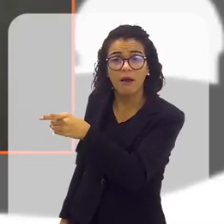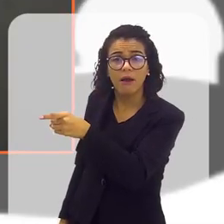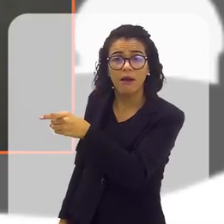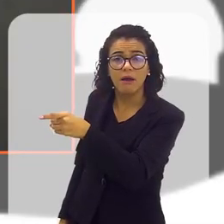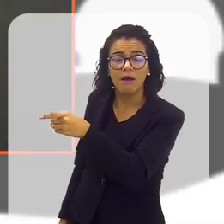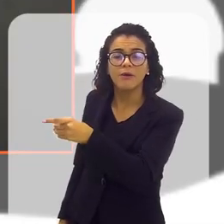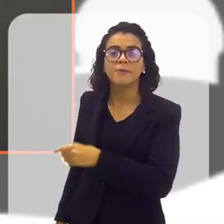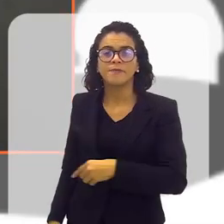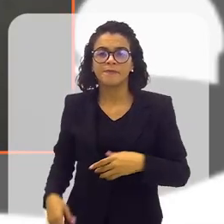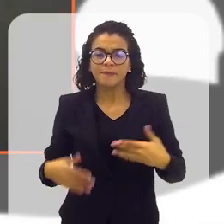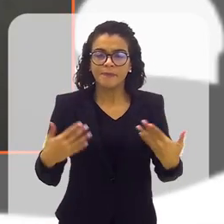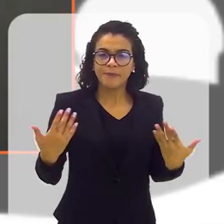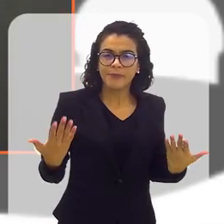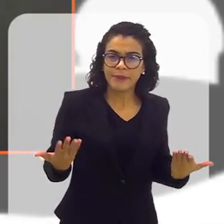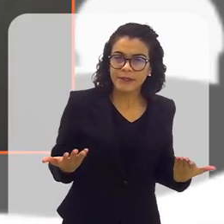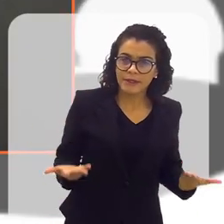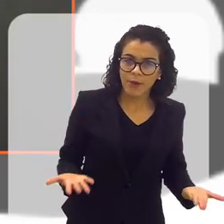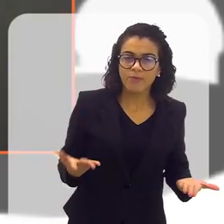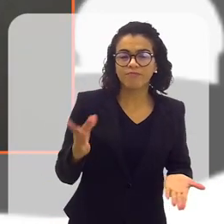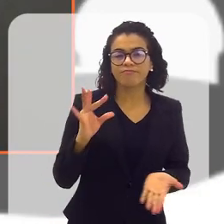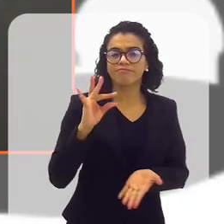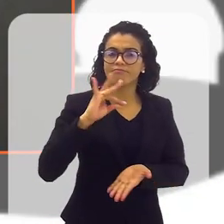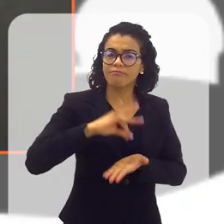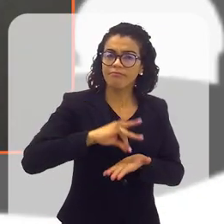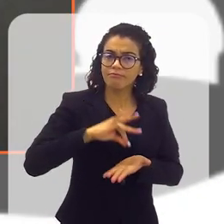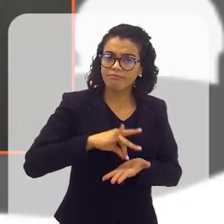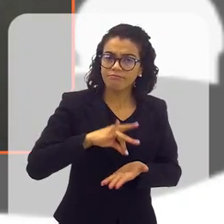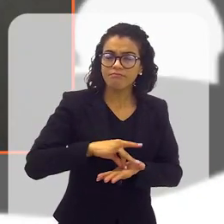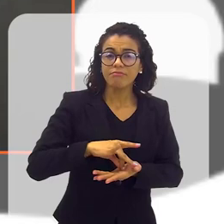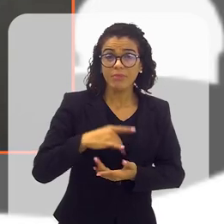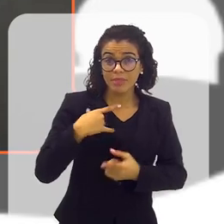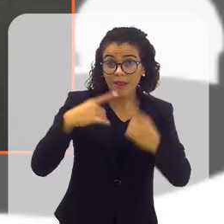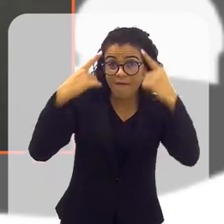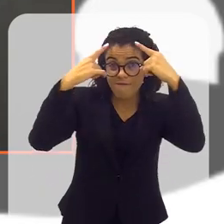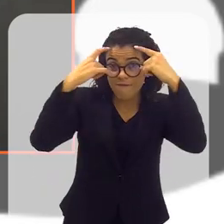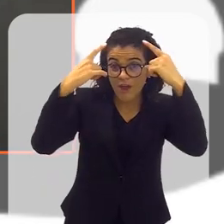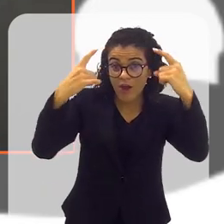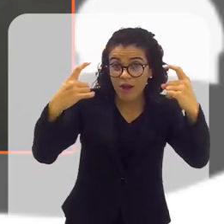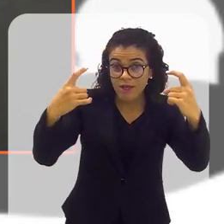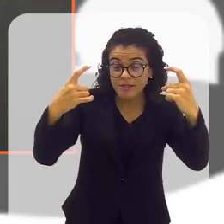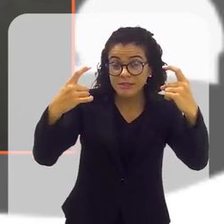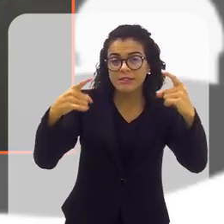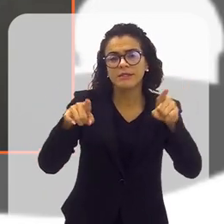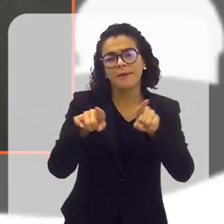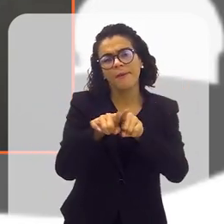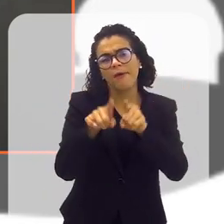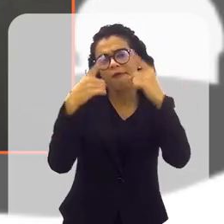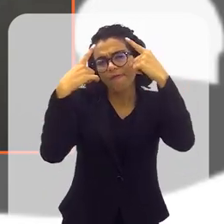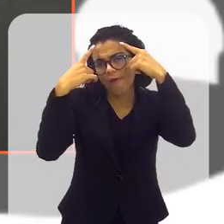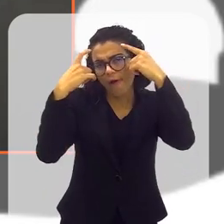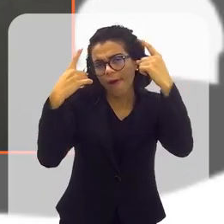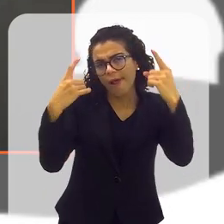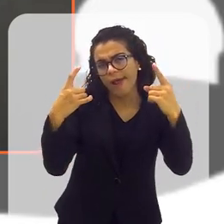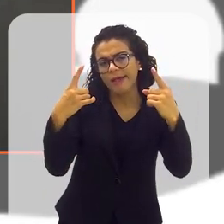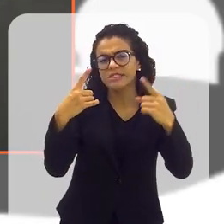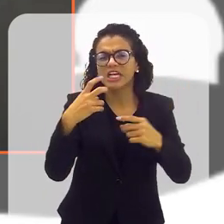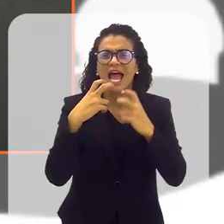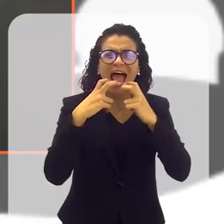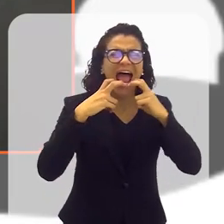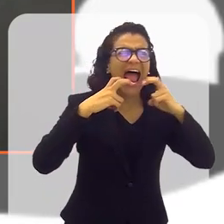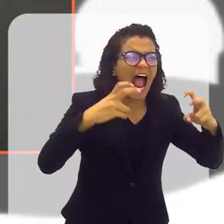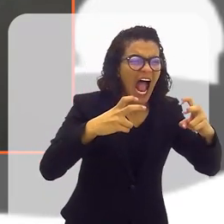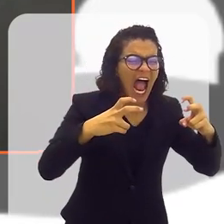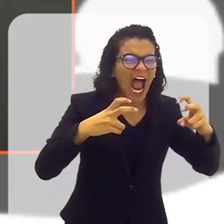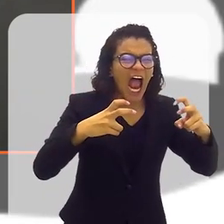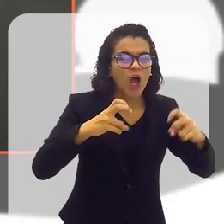Foi ela. Então, na realidade, quando vem a violência, até inclusive uma violência em forma